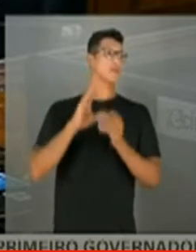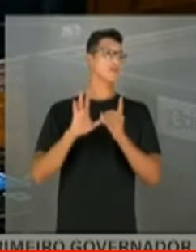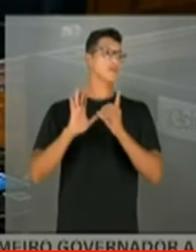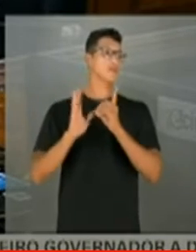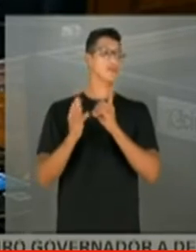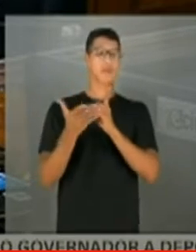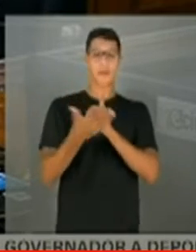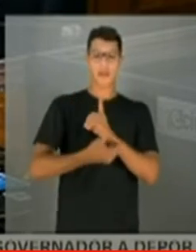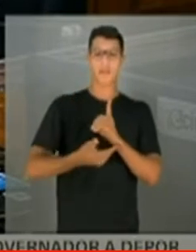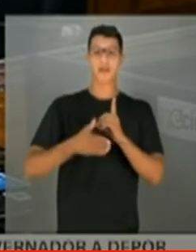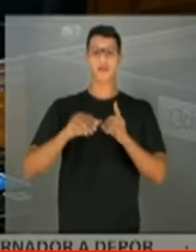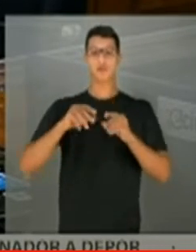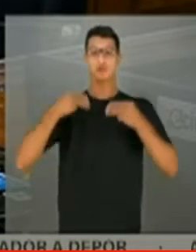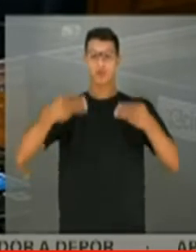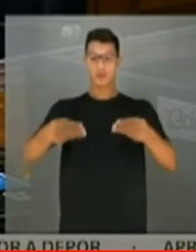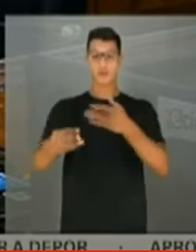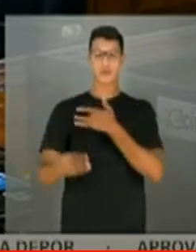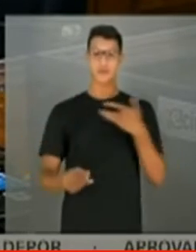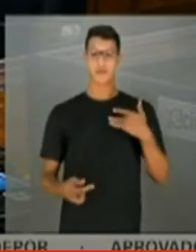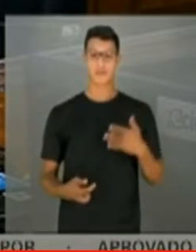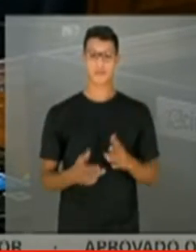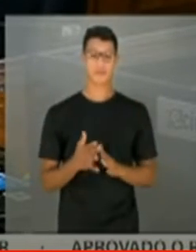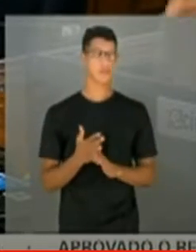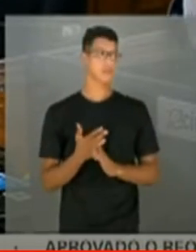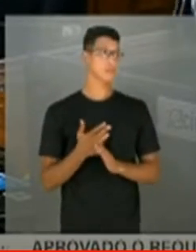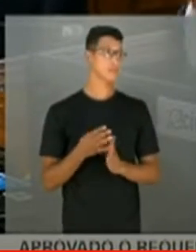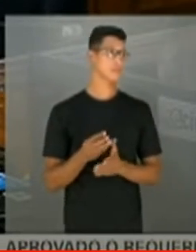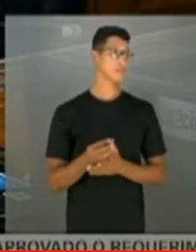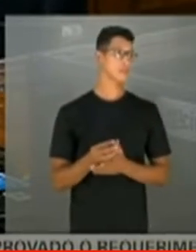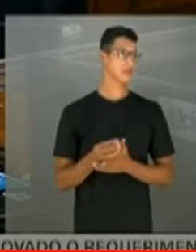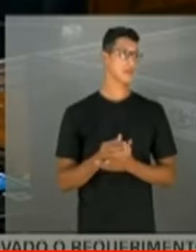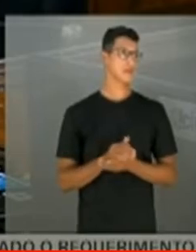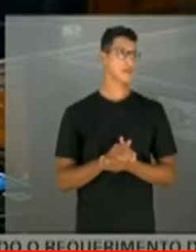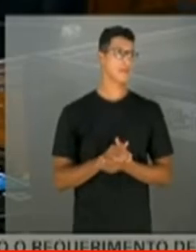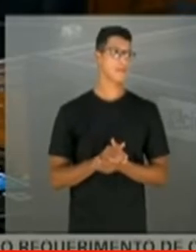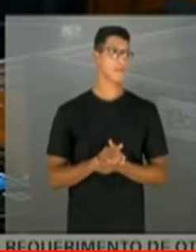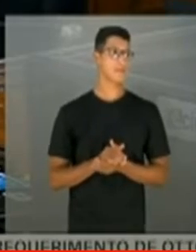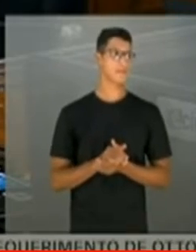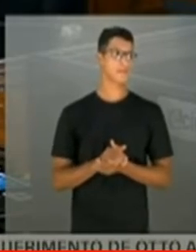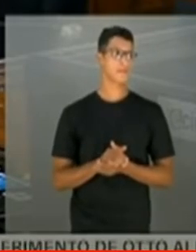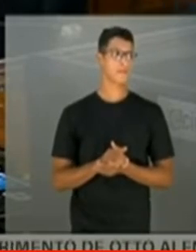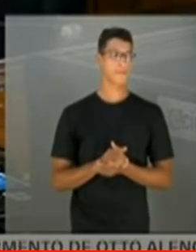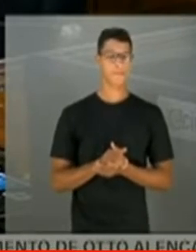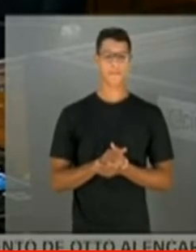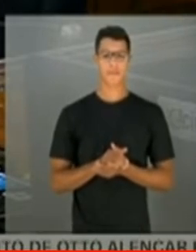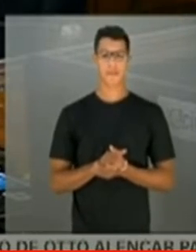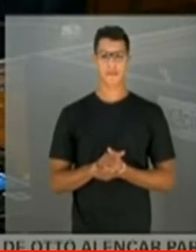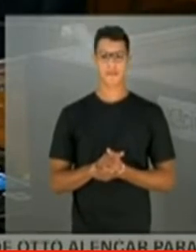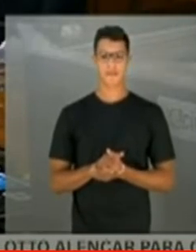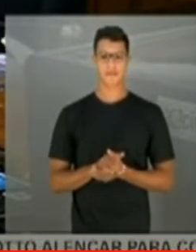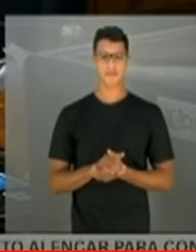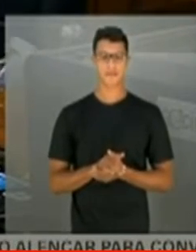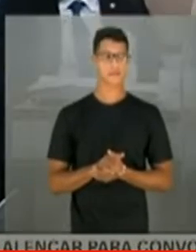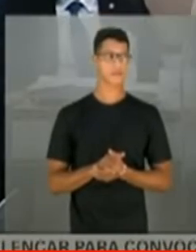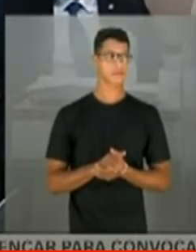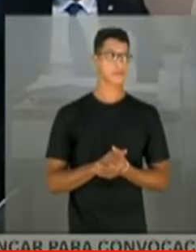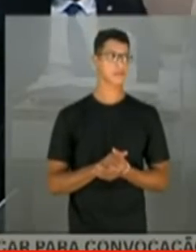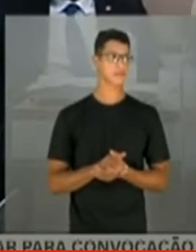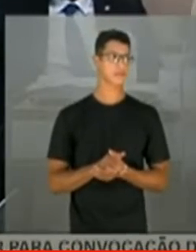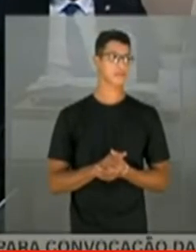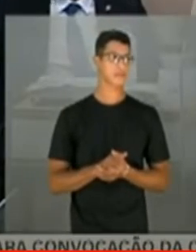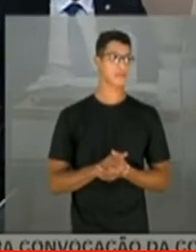Logística do Ministério da Saúde. Era isso, presidente. Obrigado pela consideração e as obrigações.